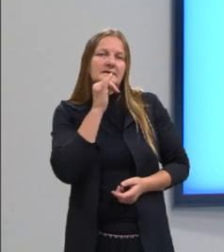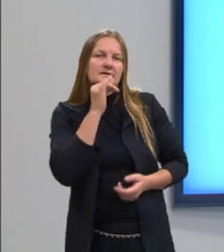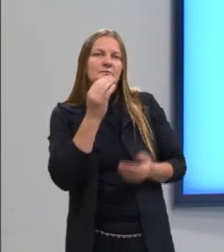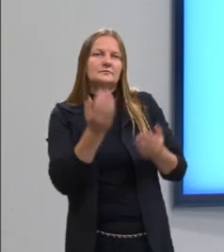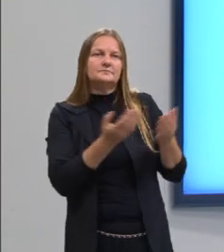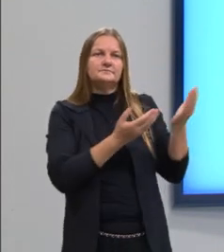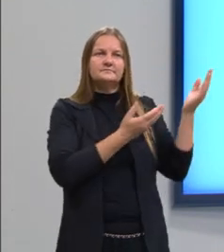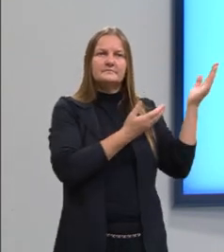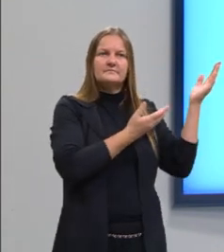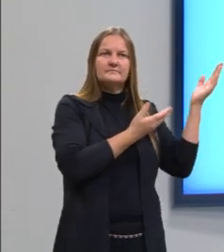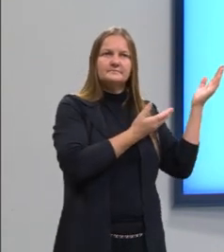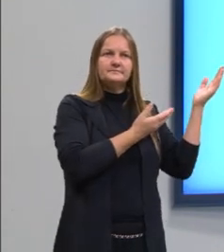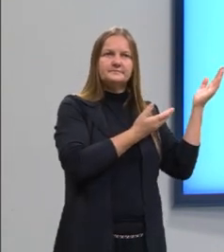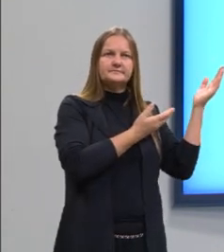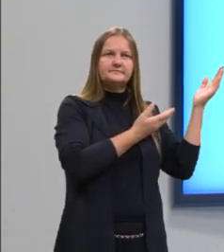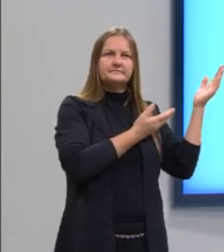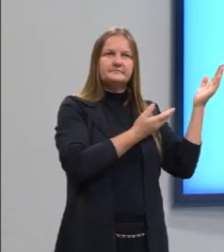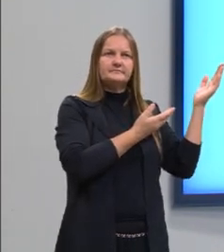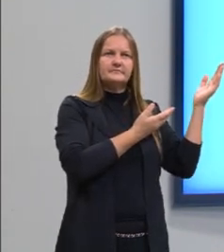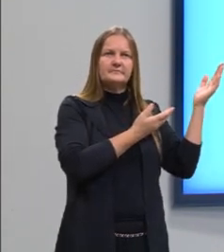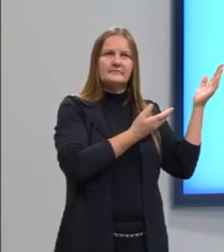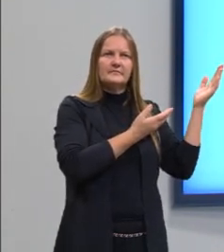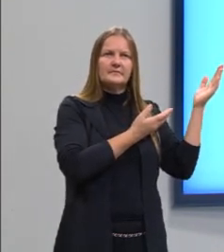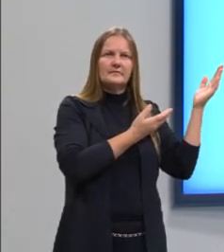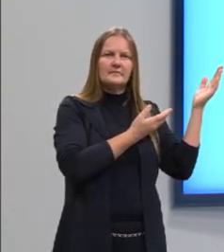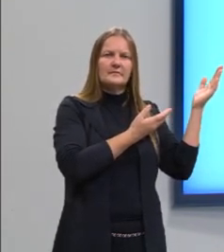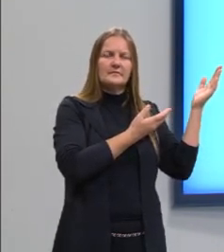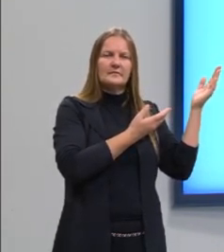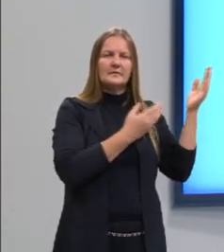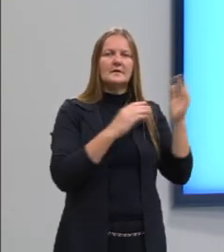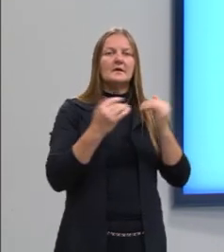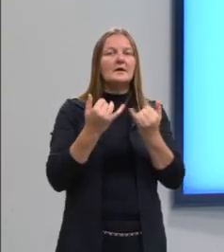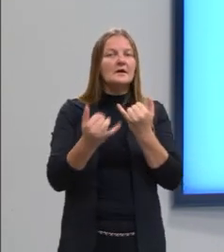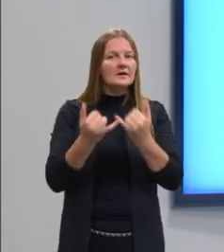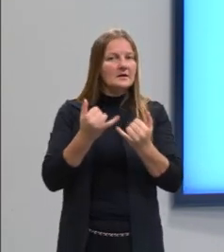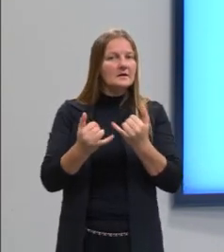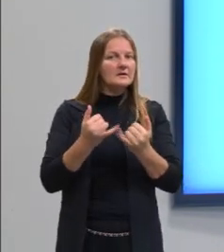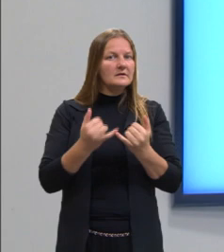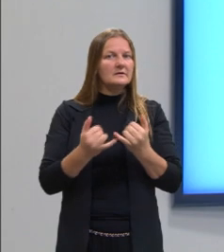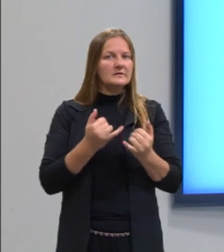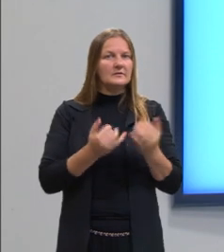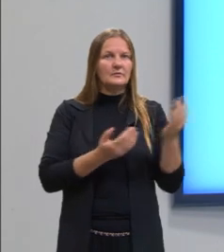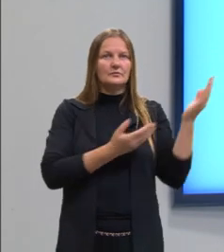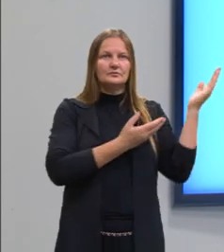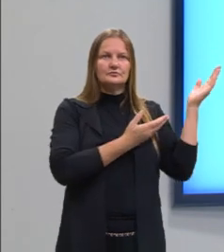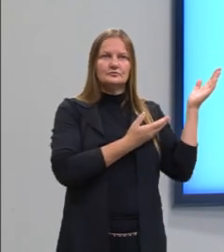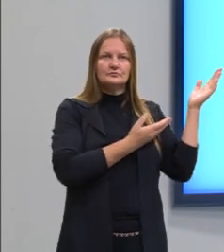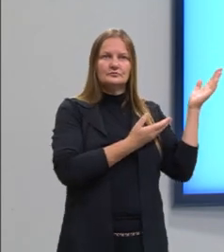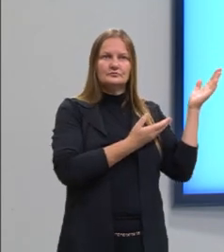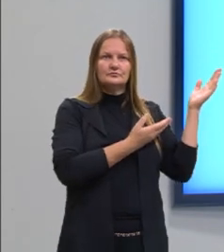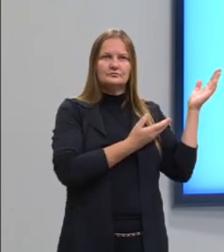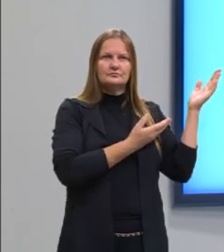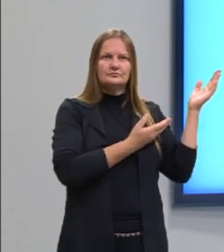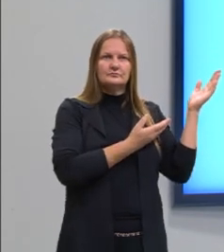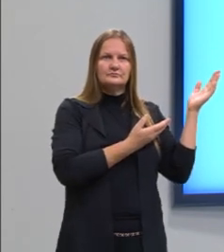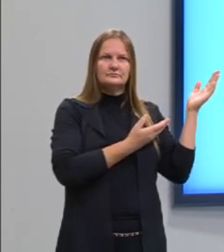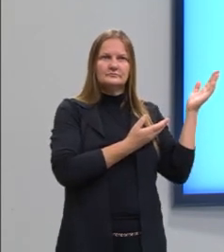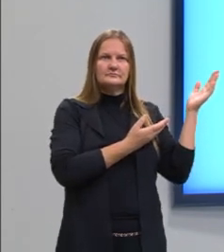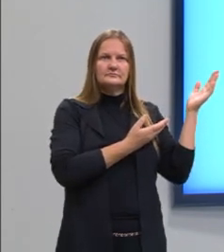Aqui, ó, como eu falei, nós temos alguns exemplos, então, que exemplificam isso, certo?